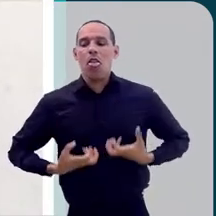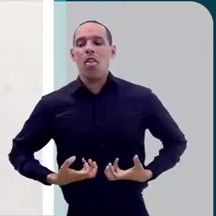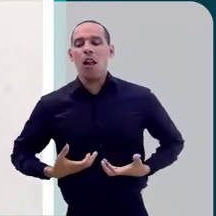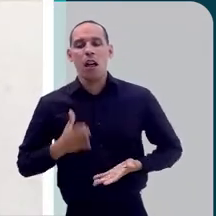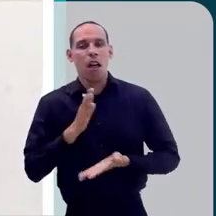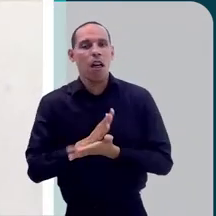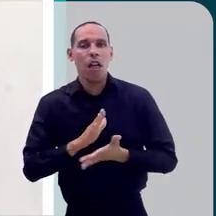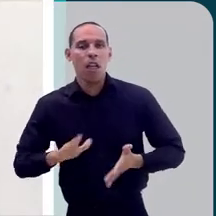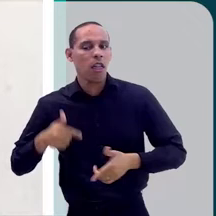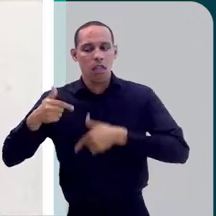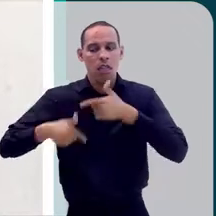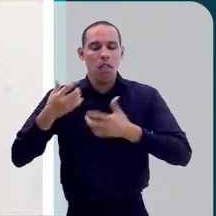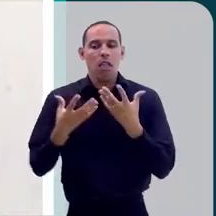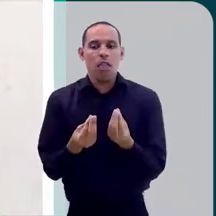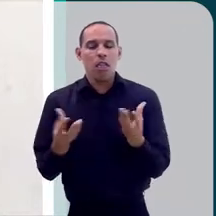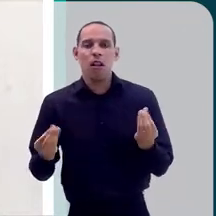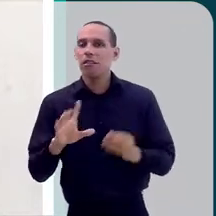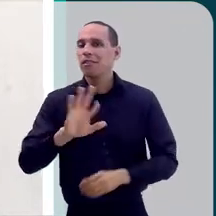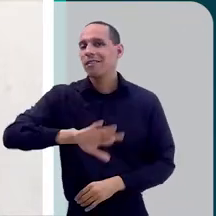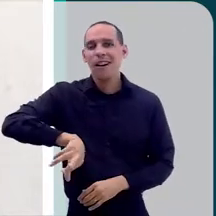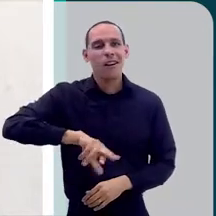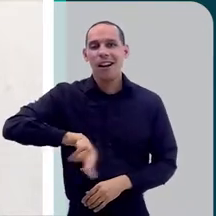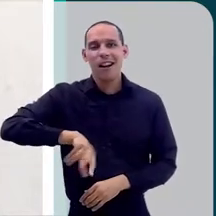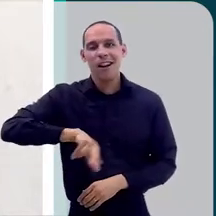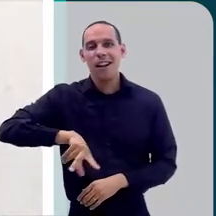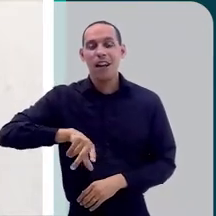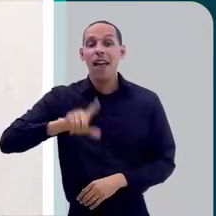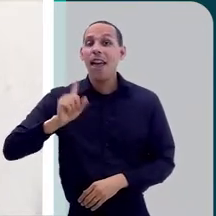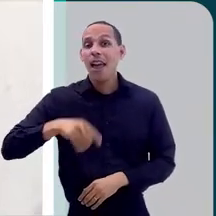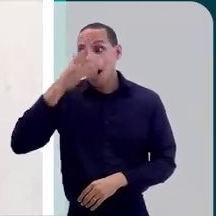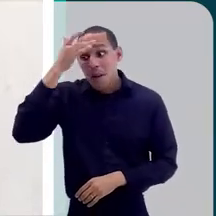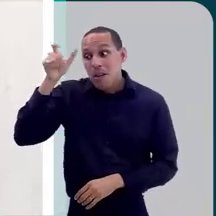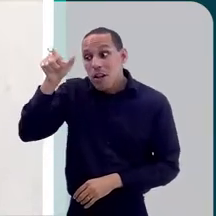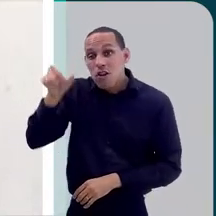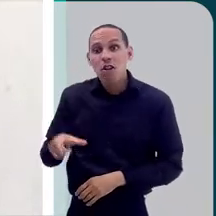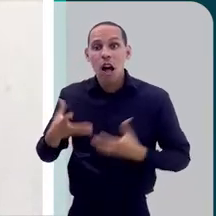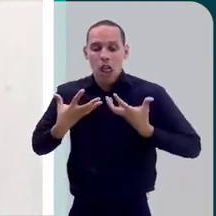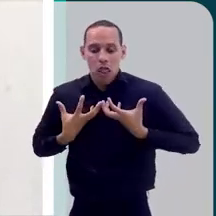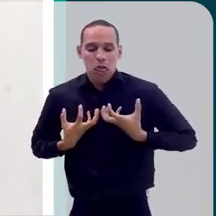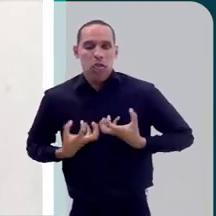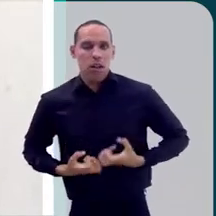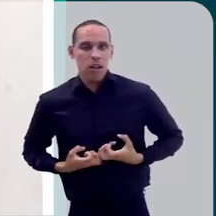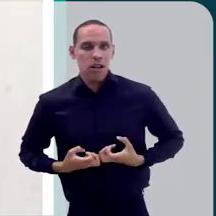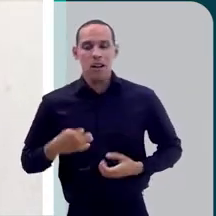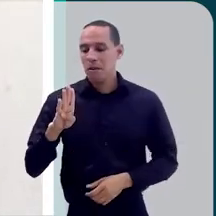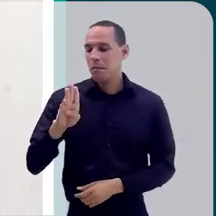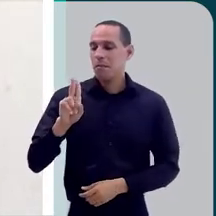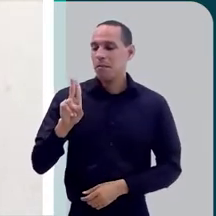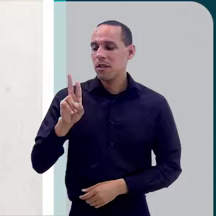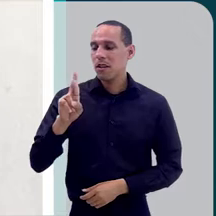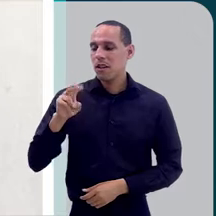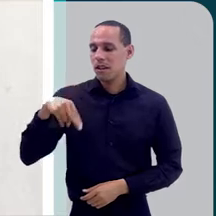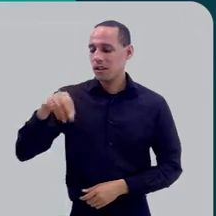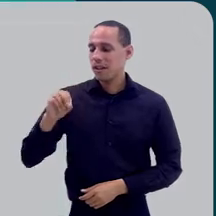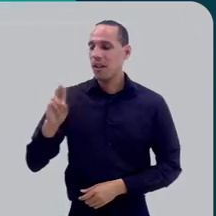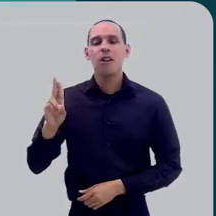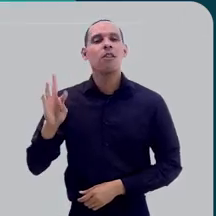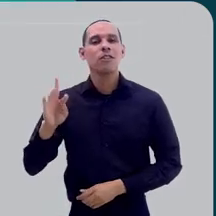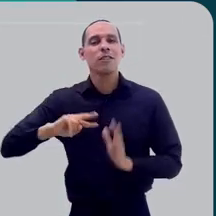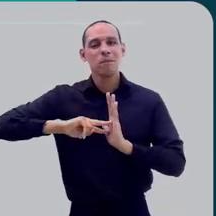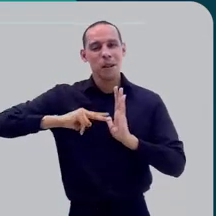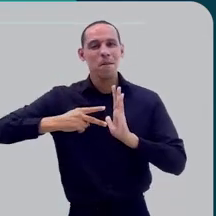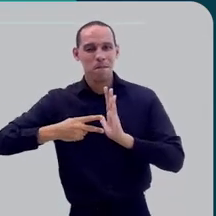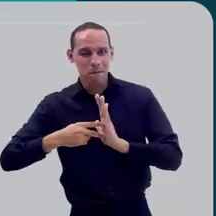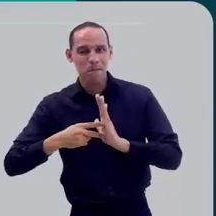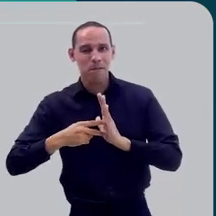excesso de trabalho, e sim porque a pessoa se esgota. Barnout quer dizer queima total, a